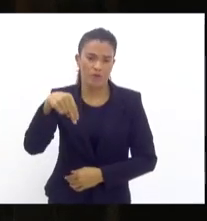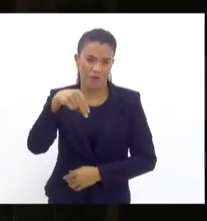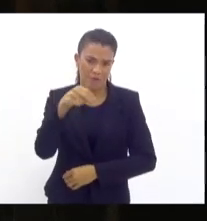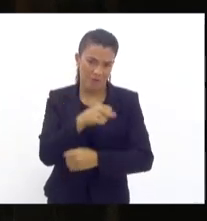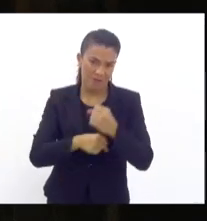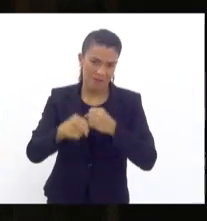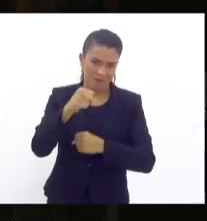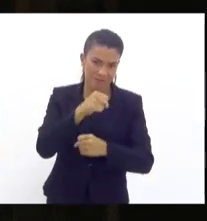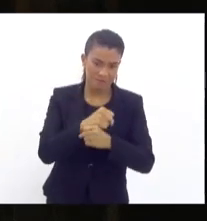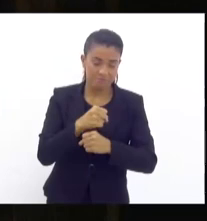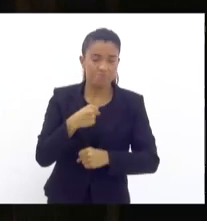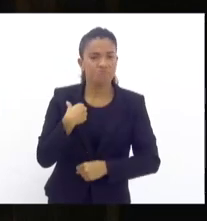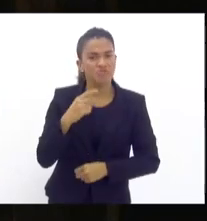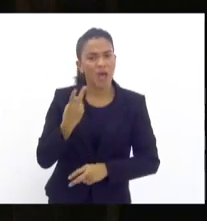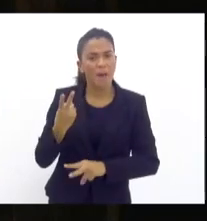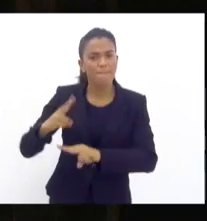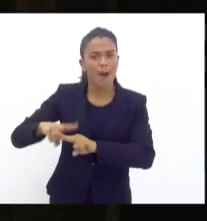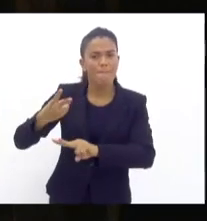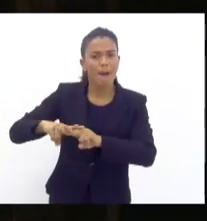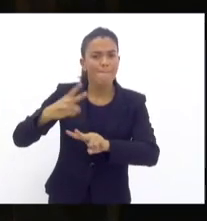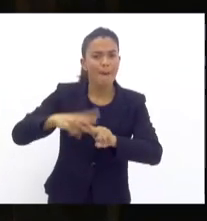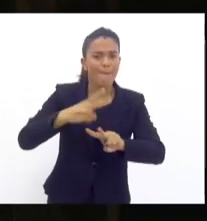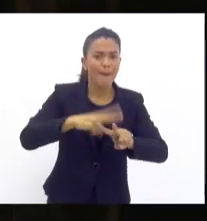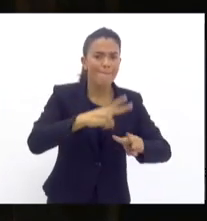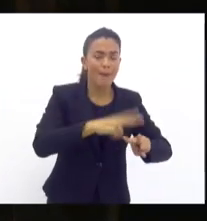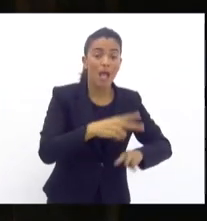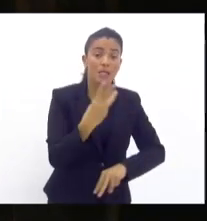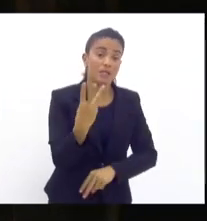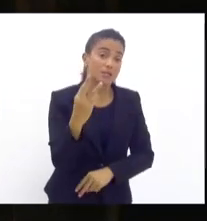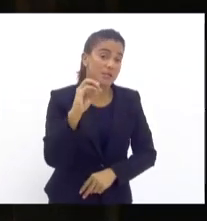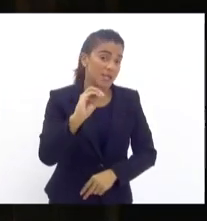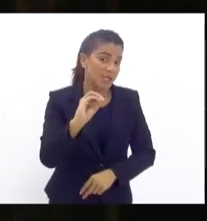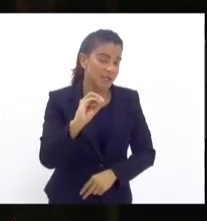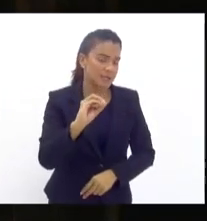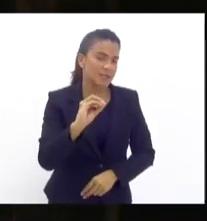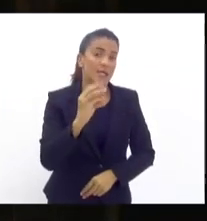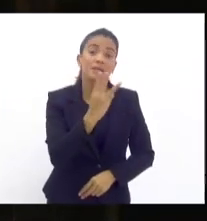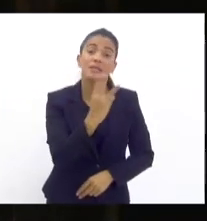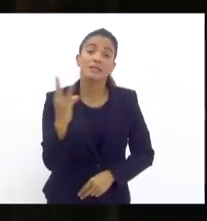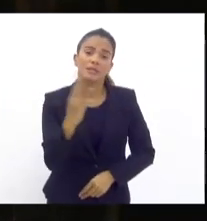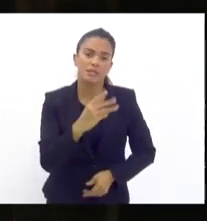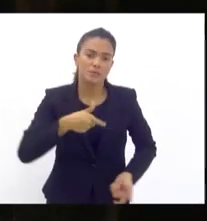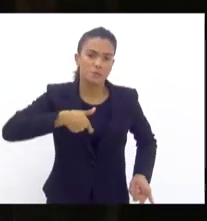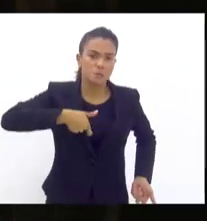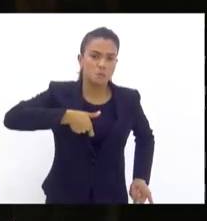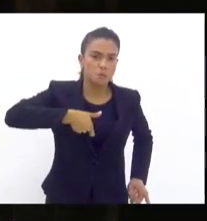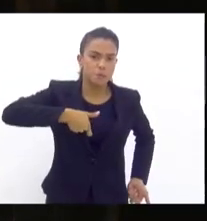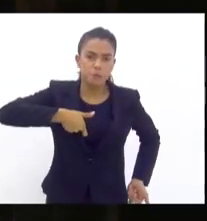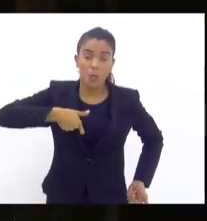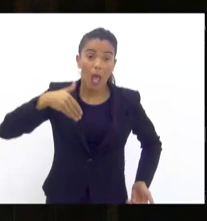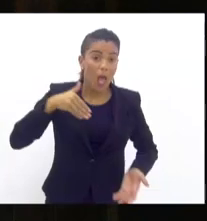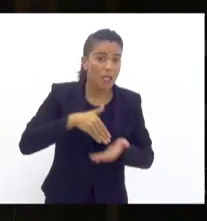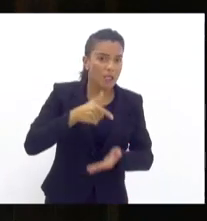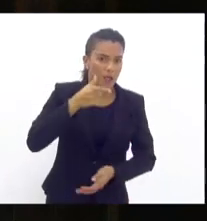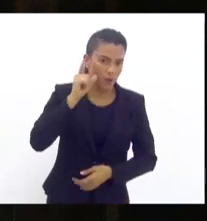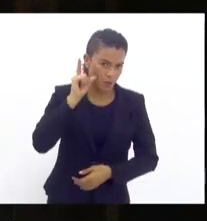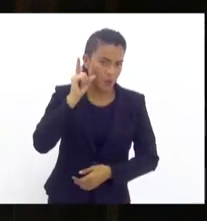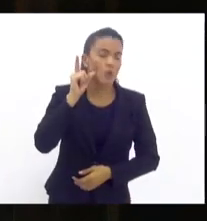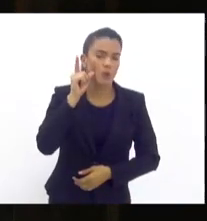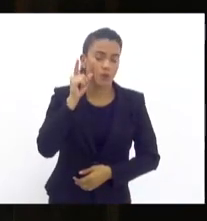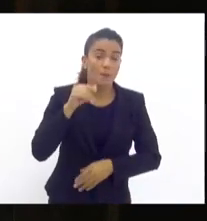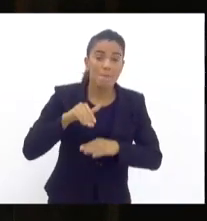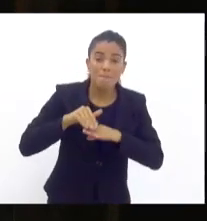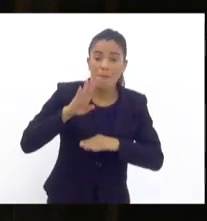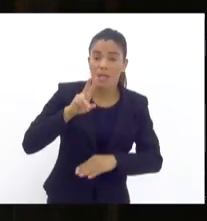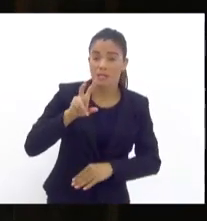nós já apreendemos 30 fuzis, 33 fuzis até ontem. Mais de